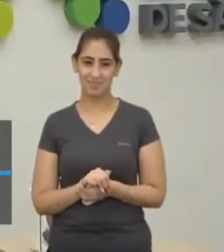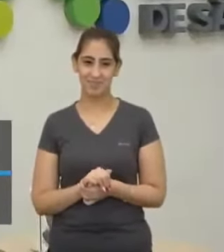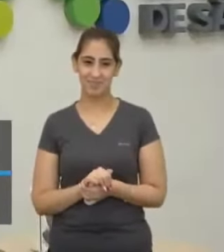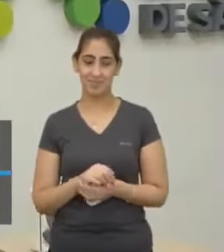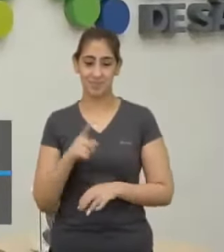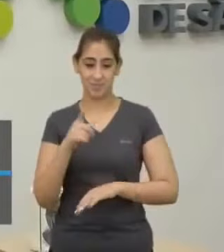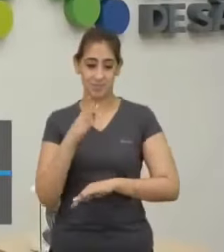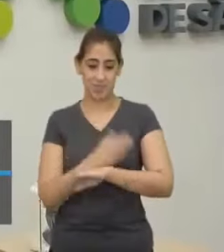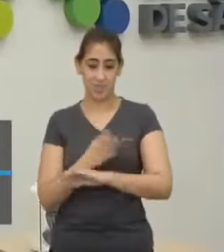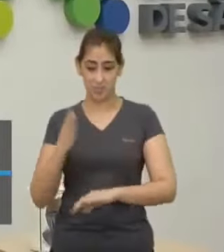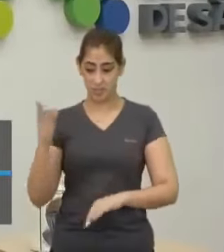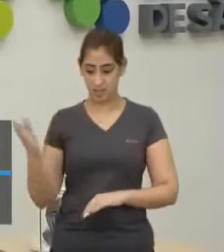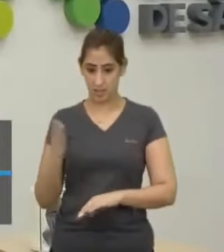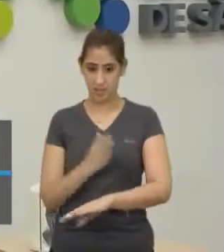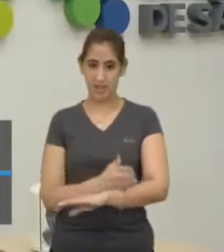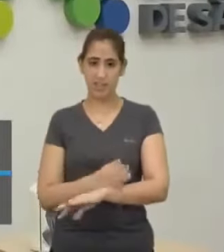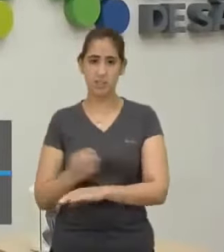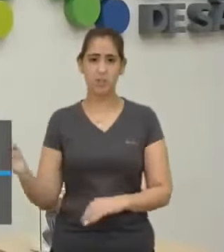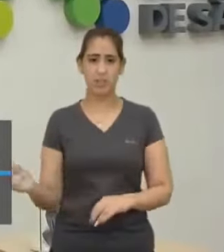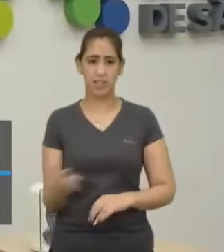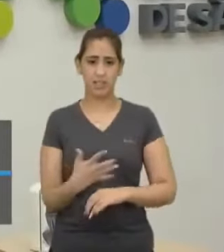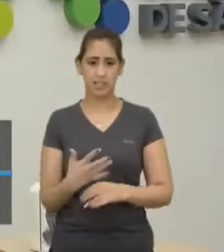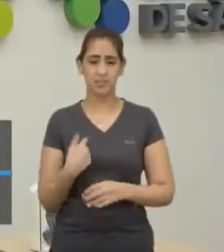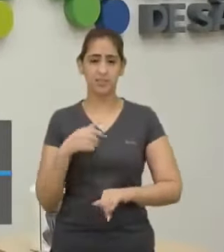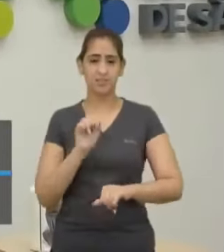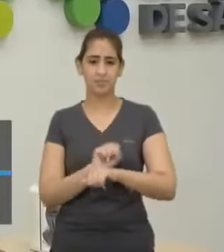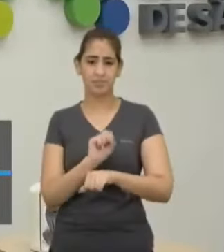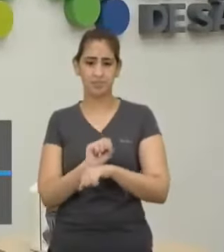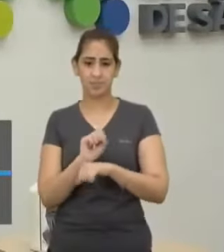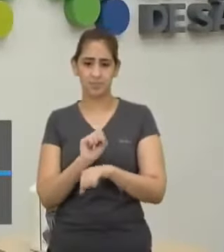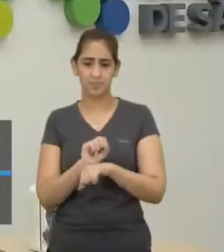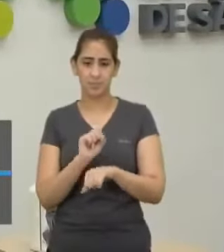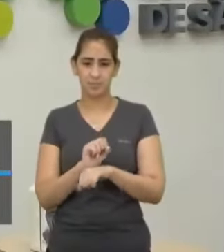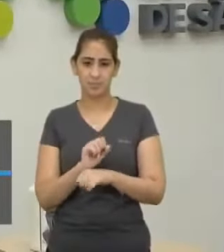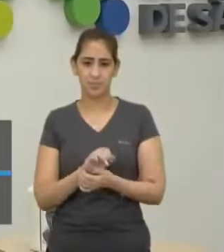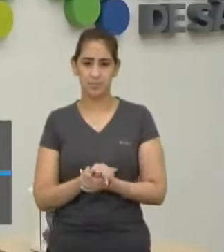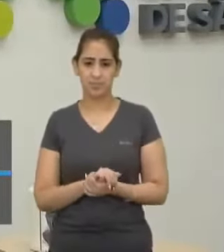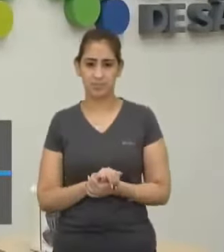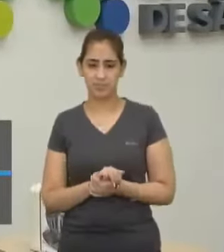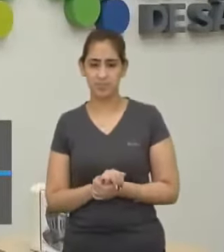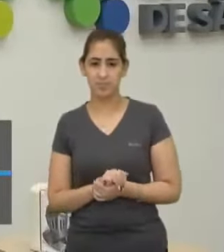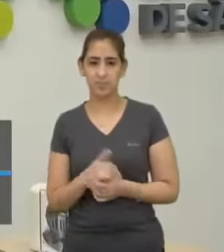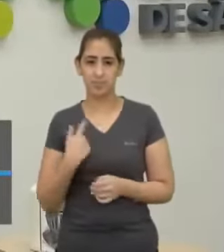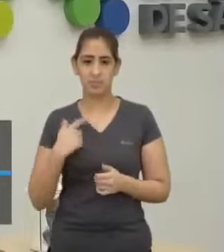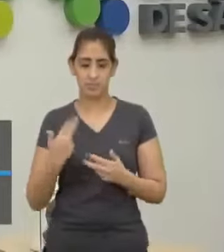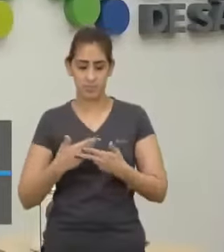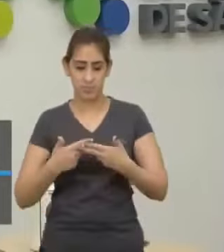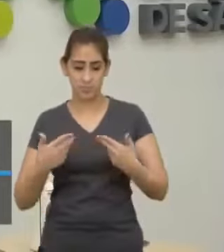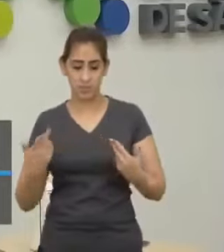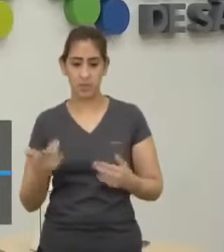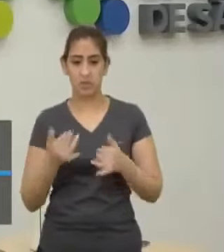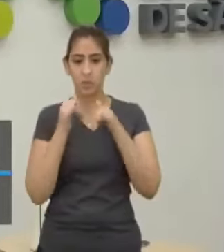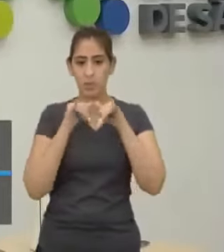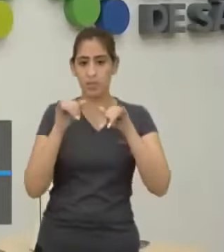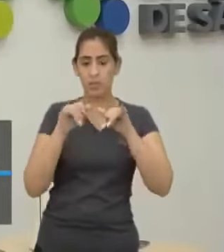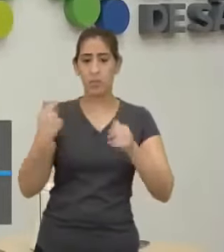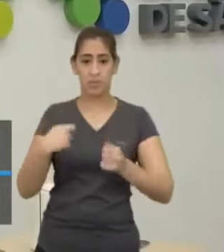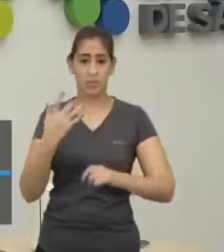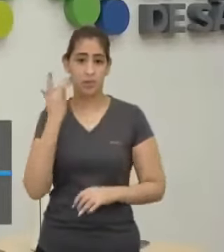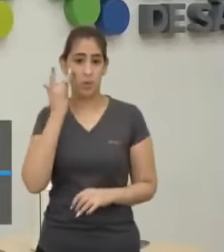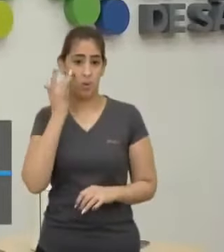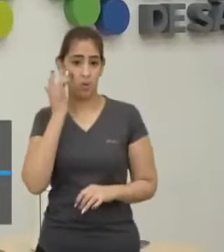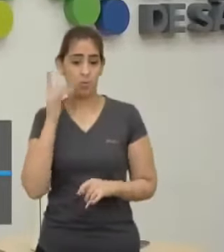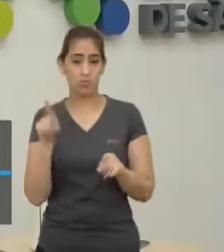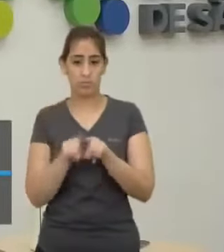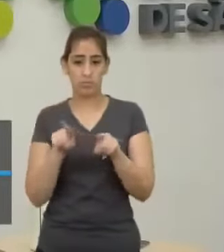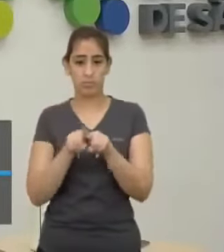da Idade Moderna São desesperados por colônias Porque eles precisam de rotas comerciais Eles precisam de ouro Tem a fase do